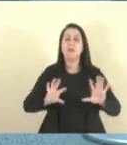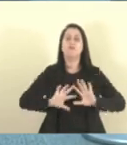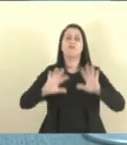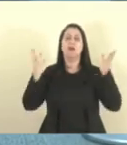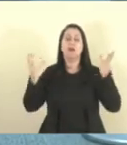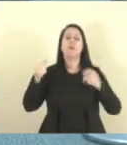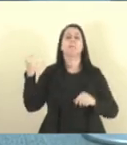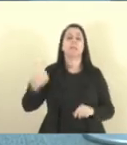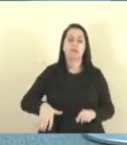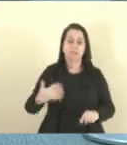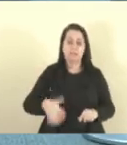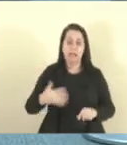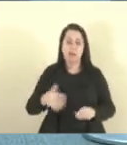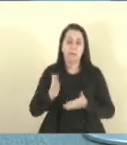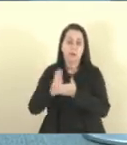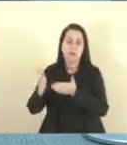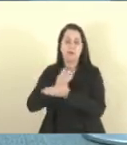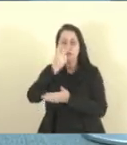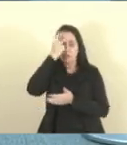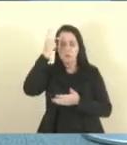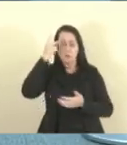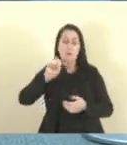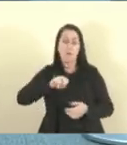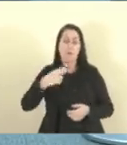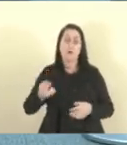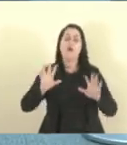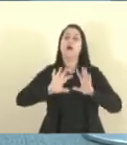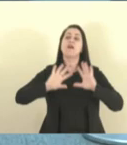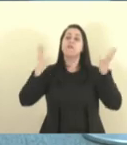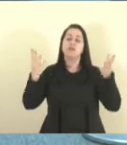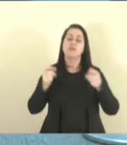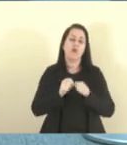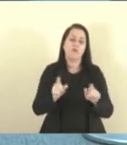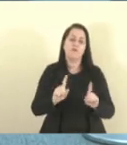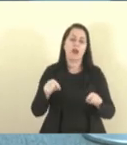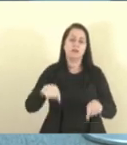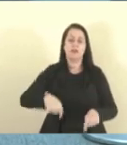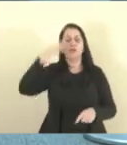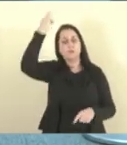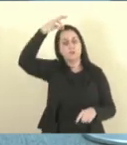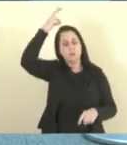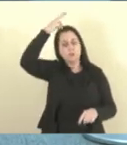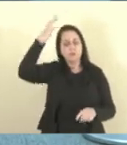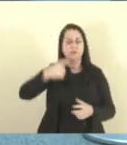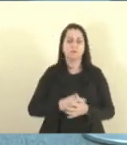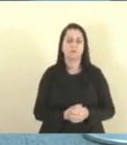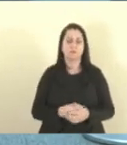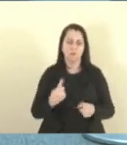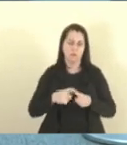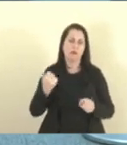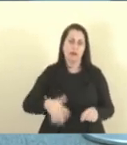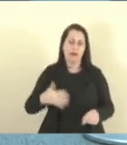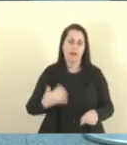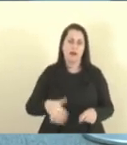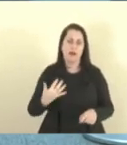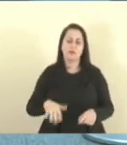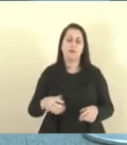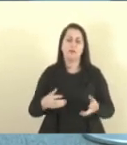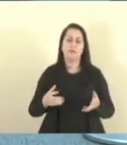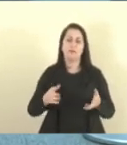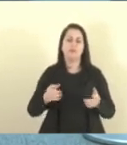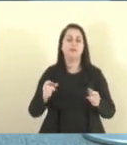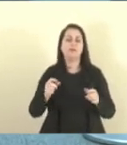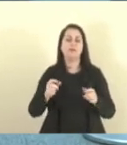vai ficar mais caro para alguns, ou o evento não vai ser realizado no Estado do Espírito Santo, porque vai ficar muito caro para acontecer o